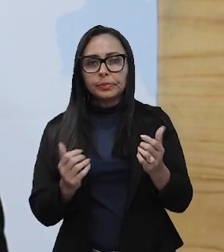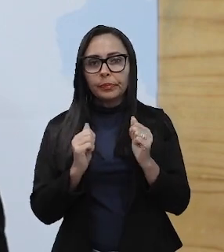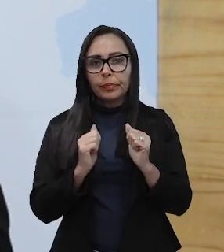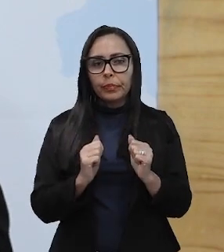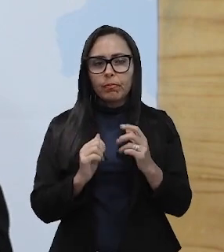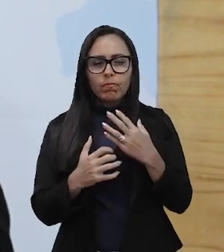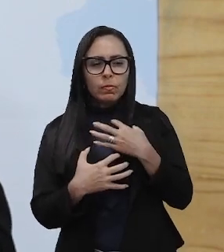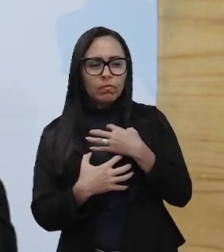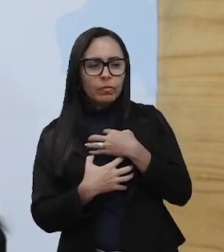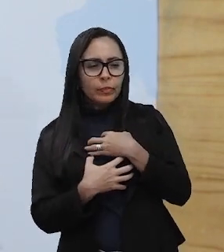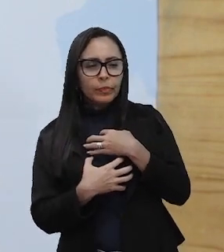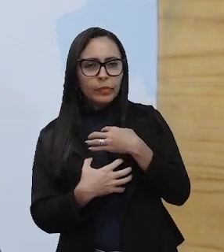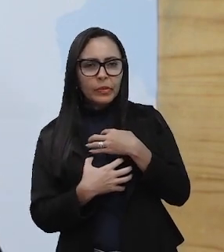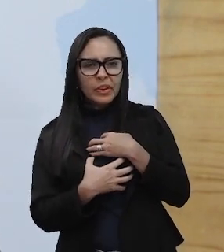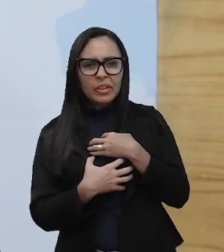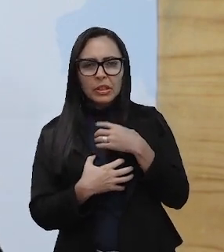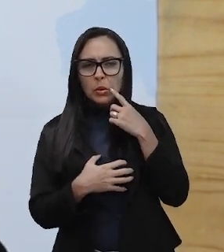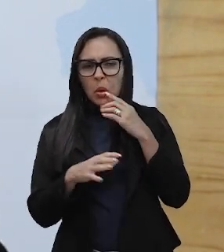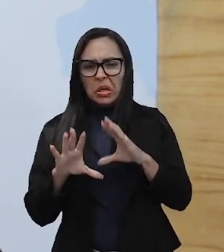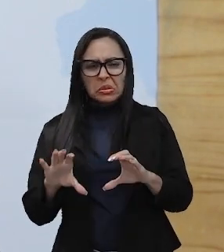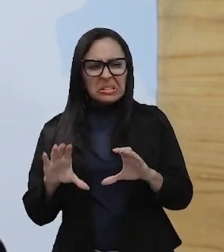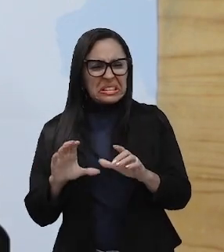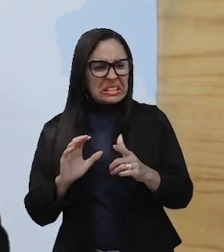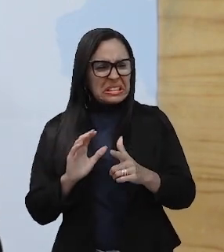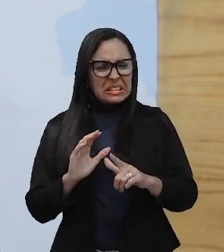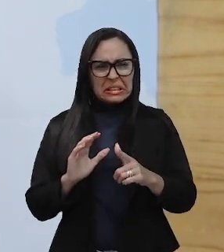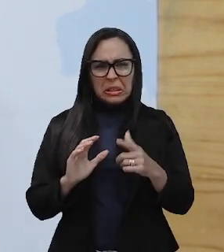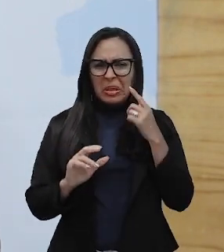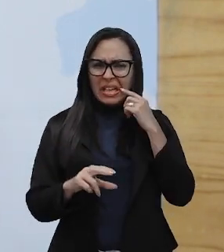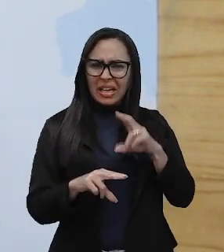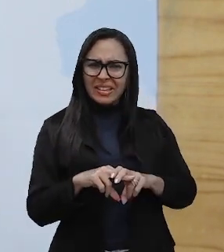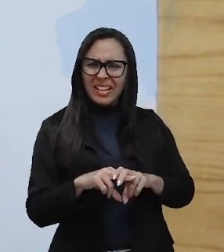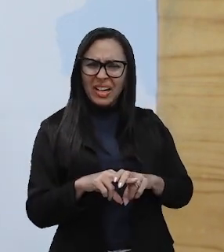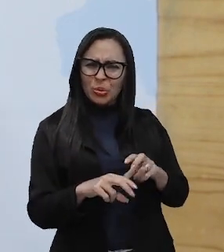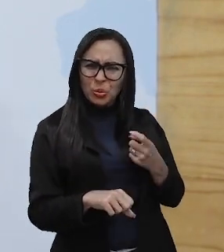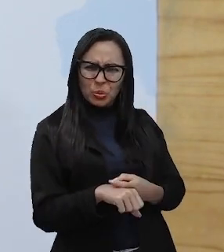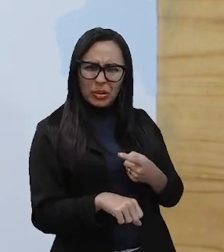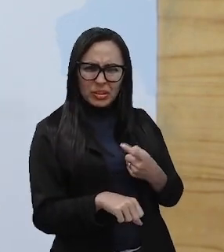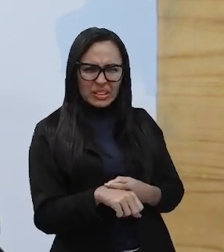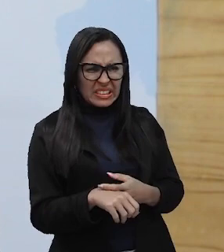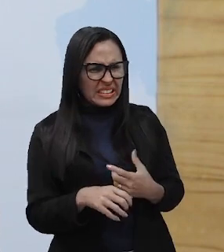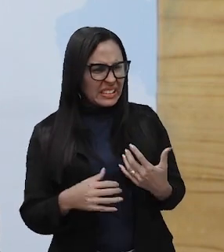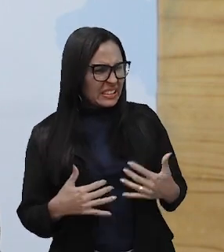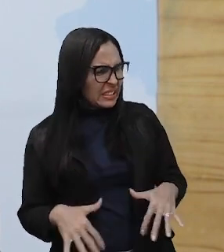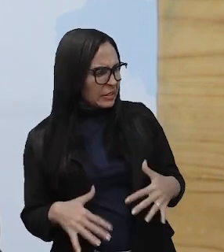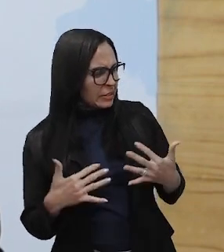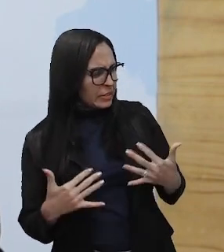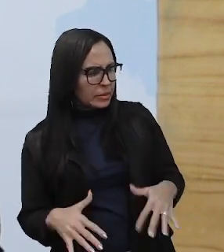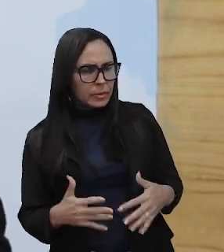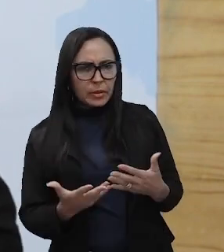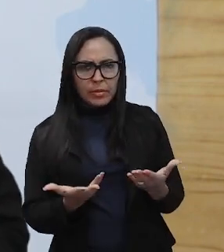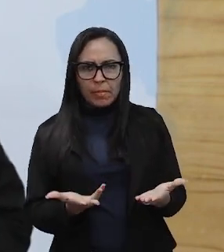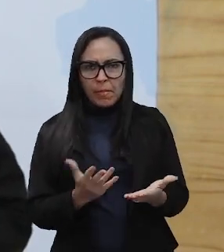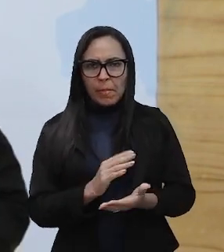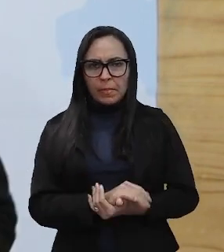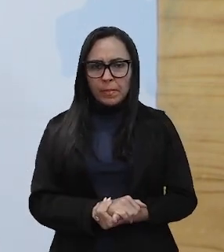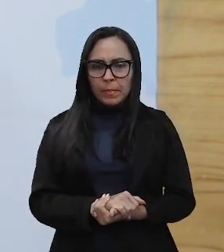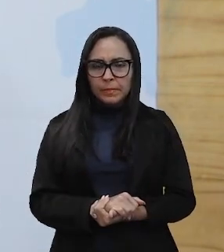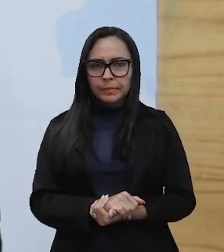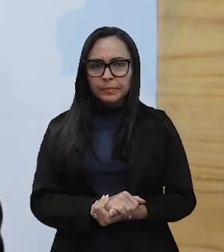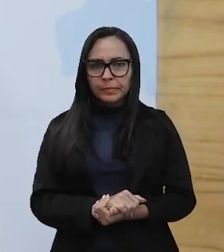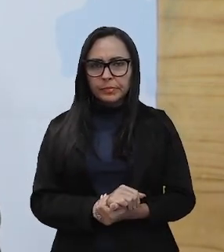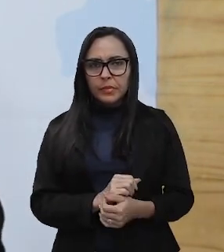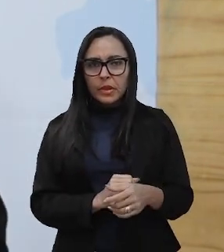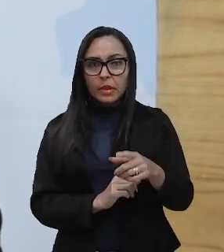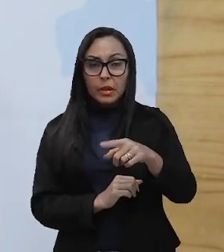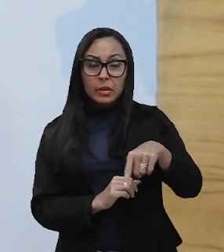se sentido nesse momento desconfortável pela cadeira em que você estava sentado, ou pelo banco que você estava sentado. Então,